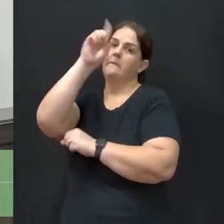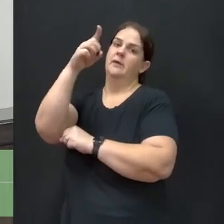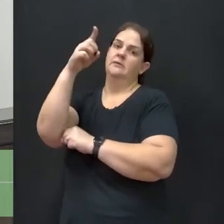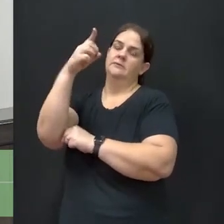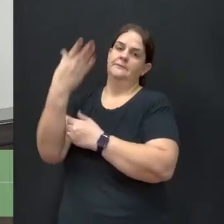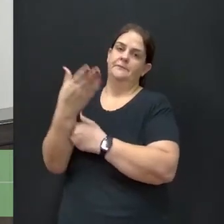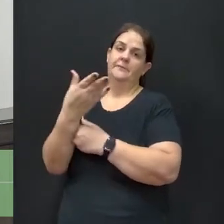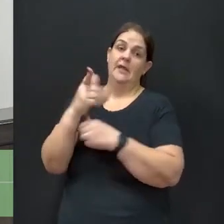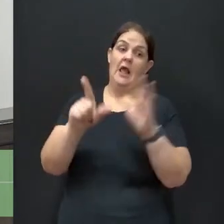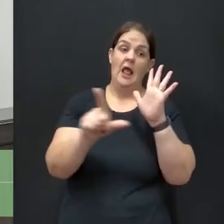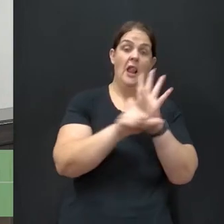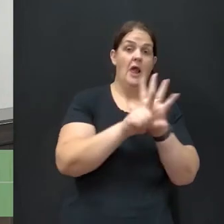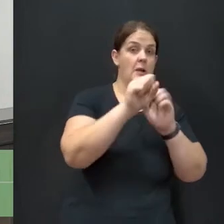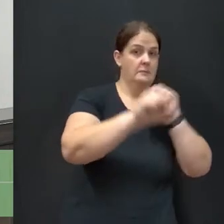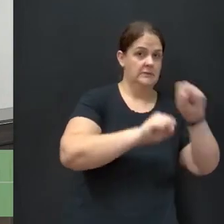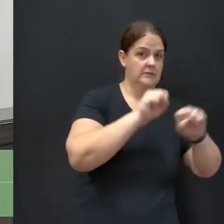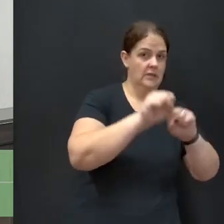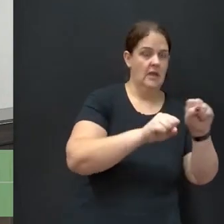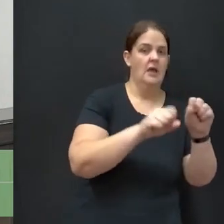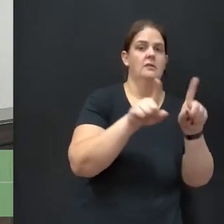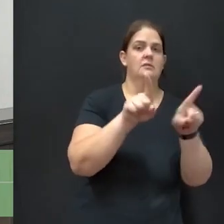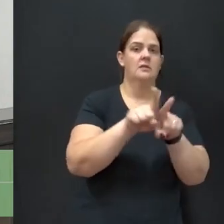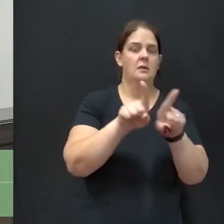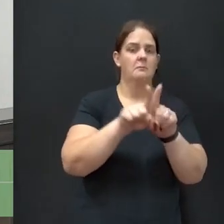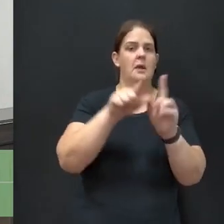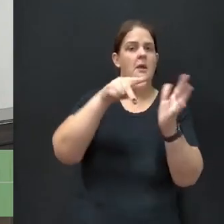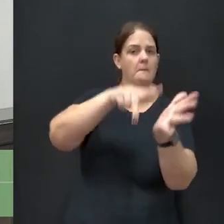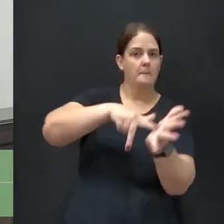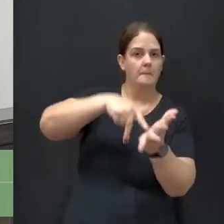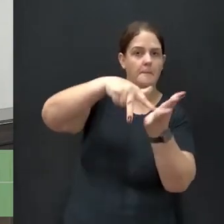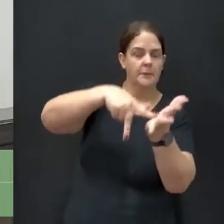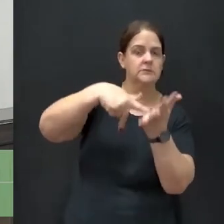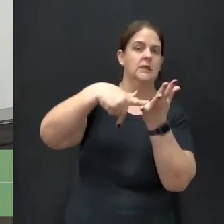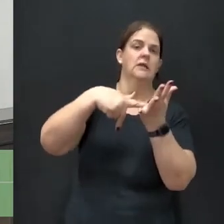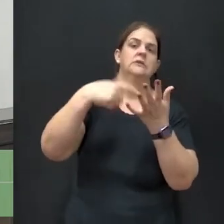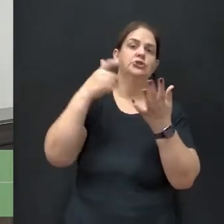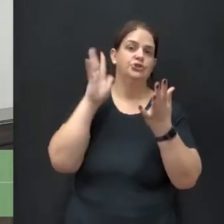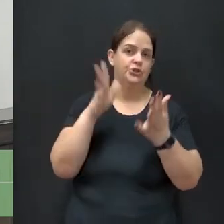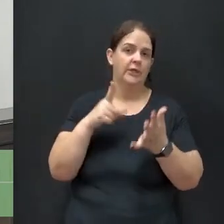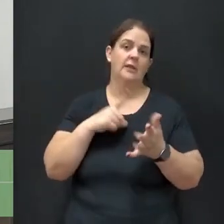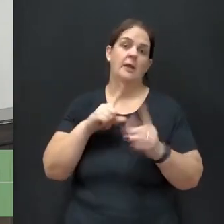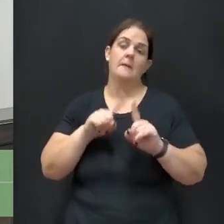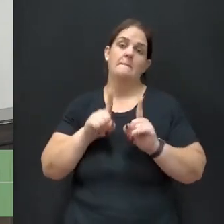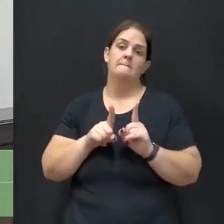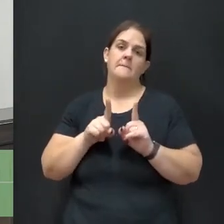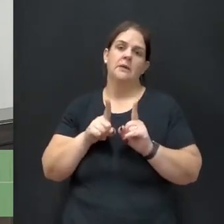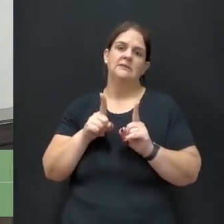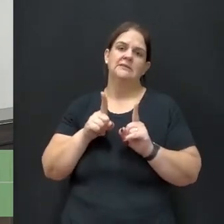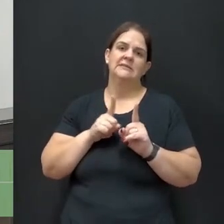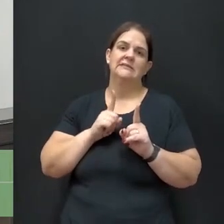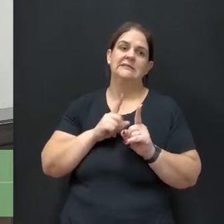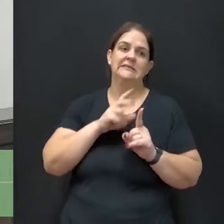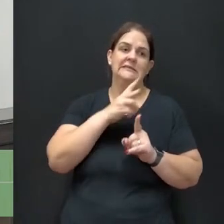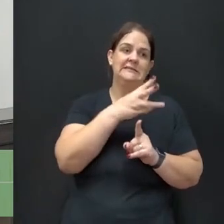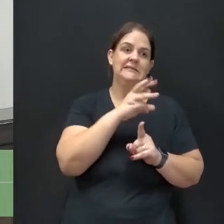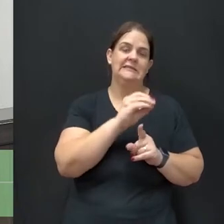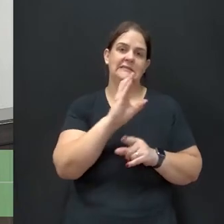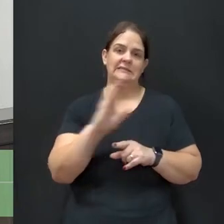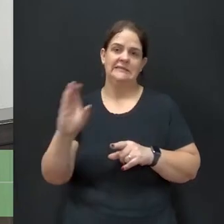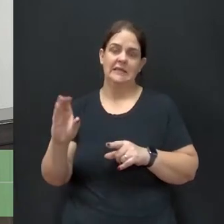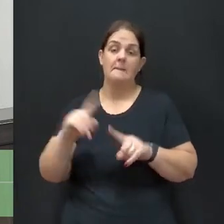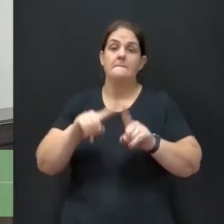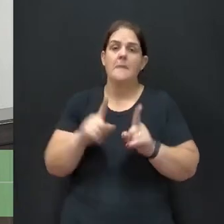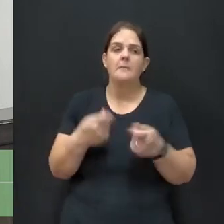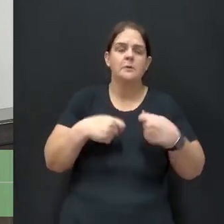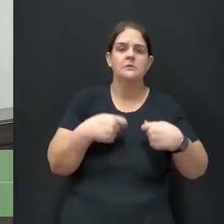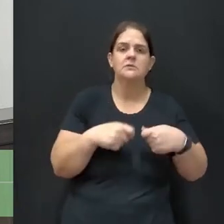lei para bicicleta motorizada e patinete motorizada já existe, porque ela se caracteriza como tantas cilindradas e tem que ter todo o